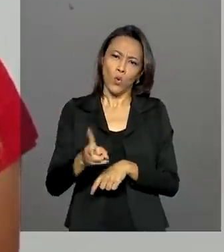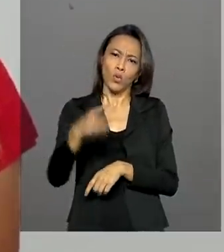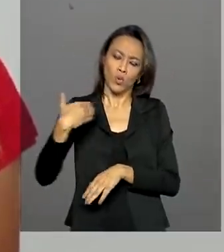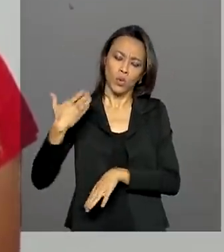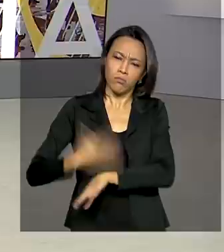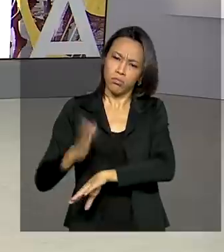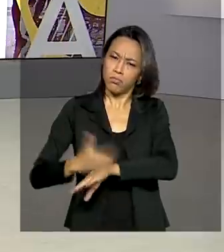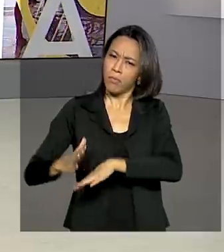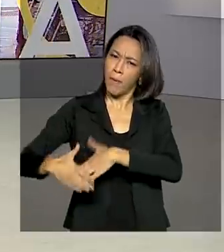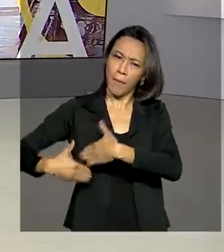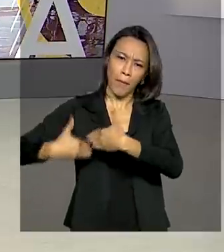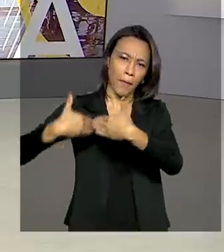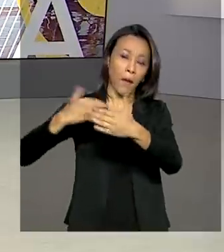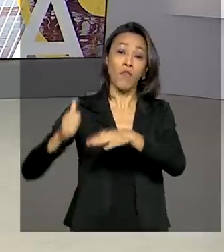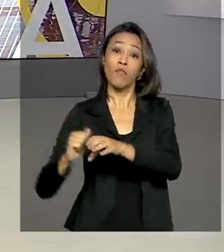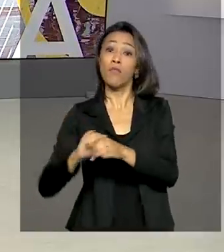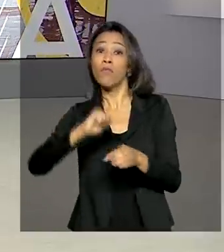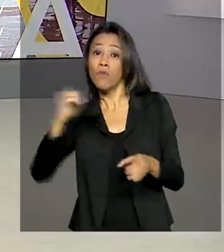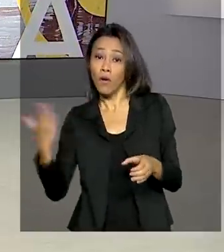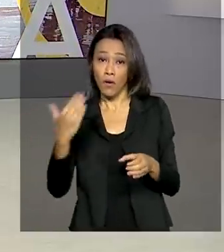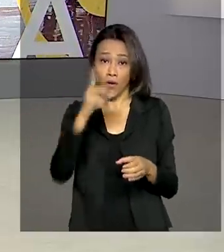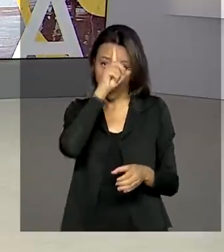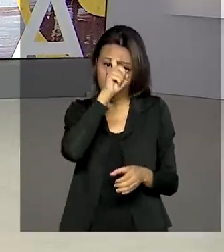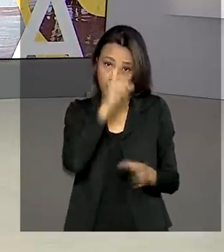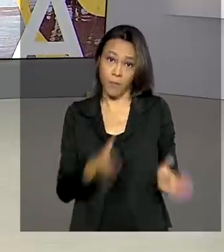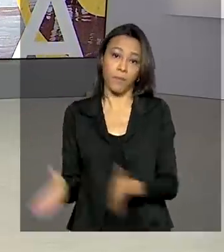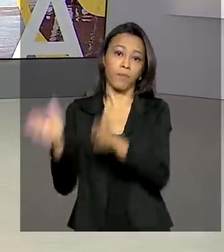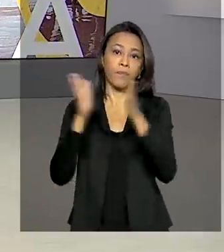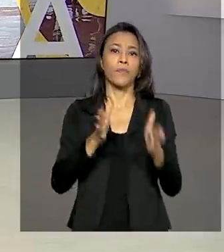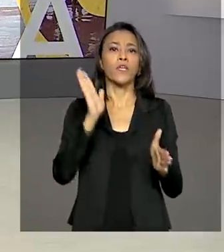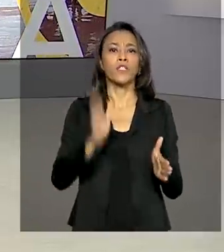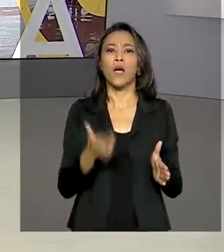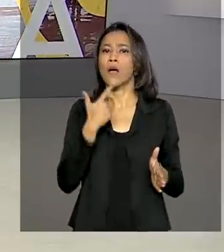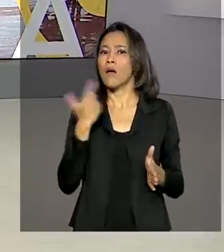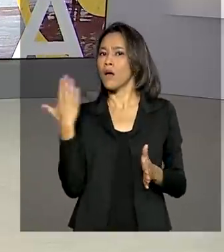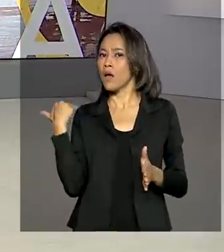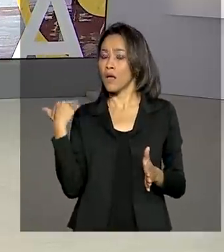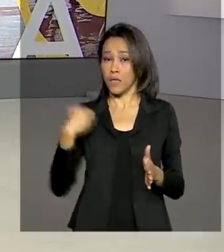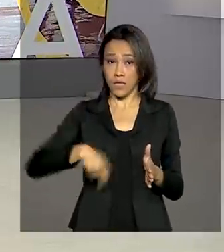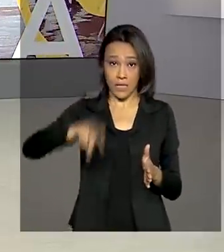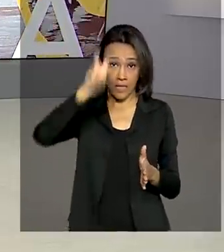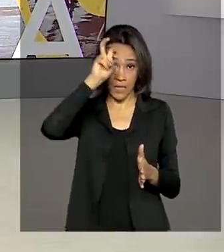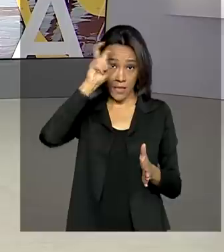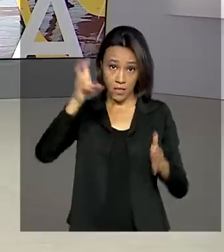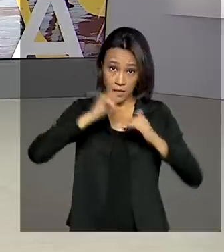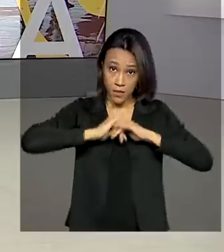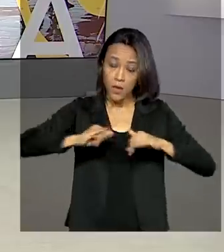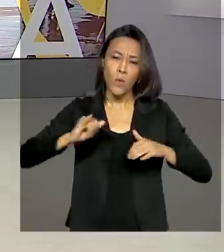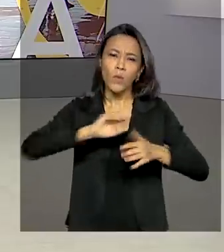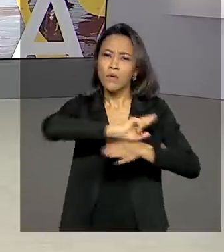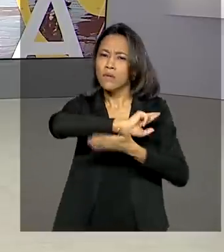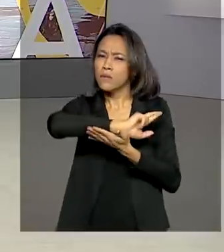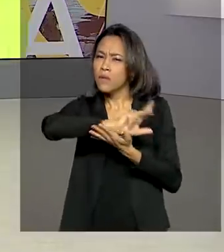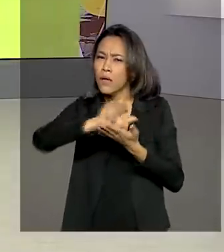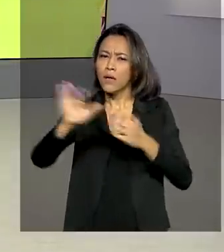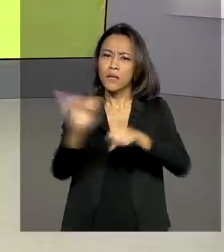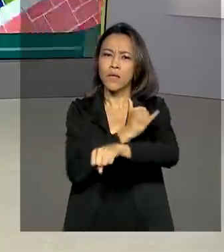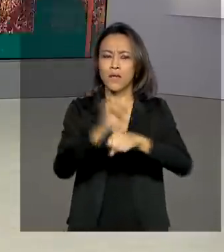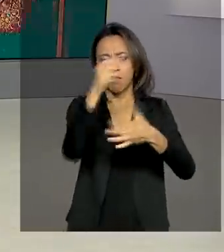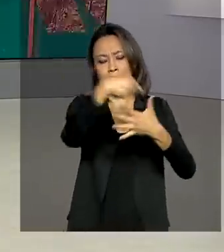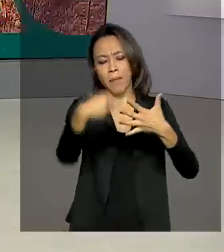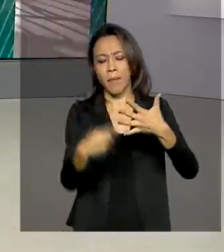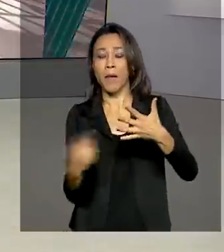do hospital. Foi anunciada nesta quinta-feira uma série de medidas para ajudar a retomada do turismo no Brasil.